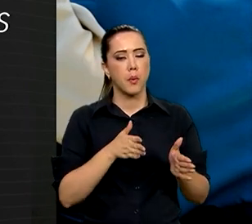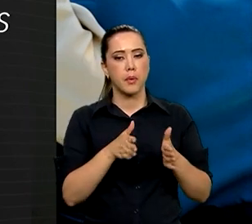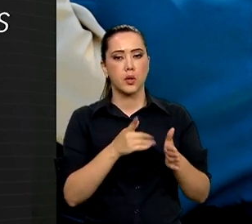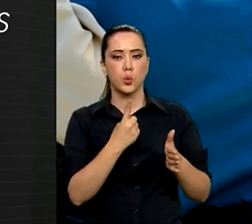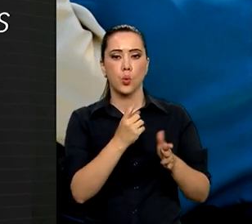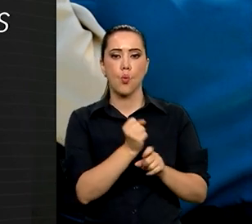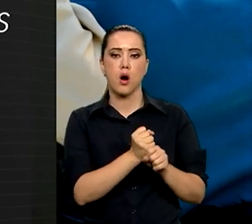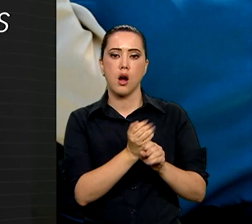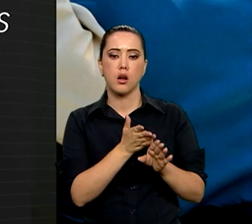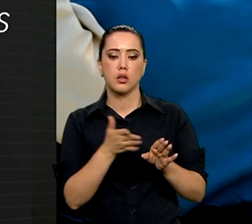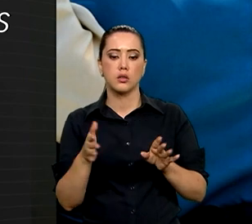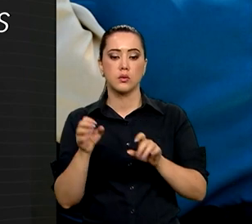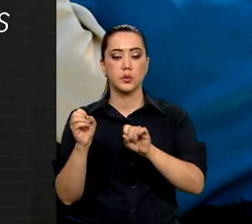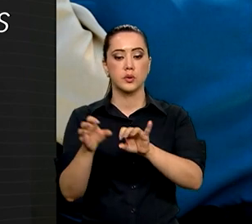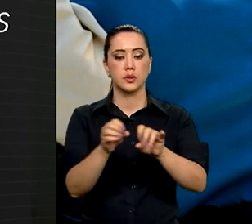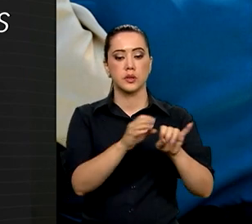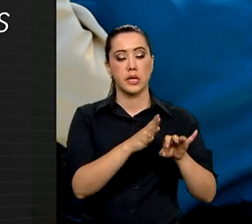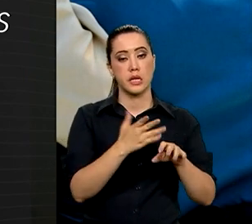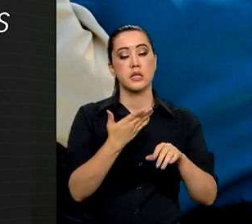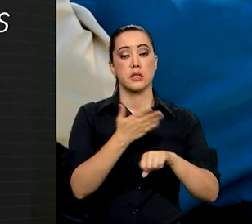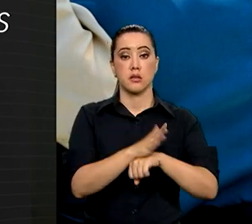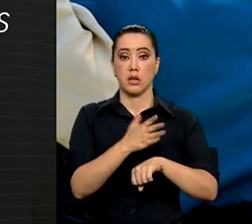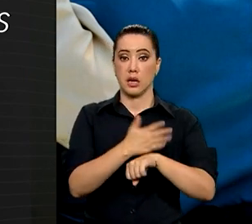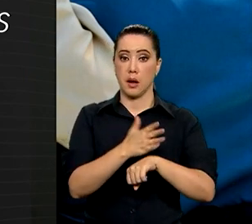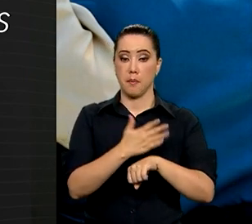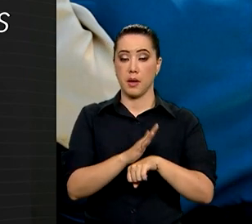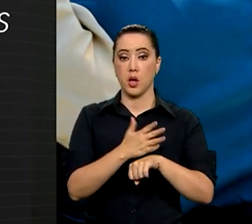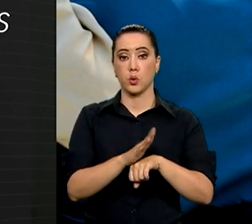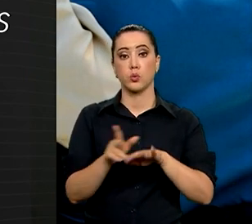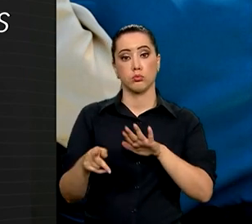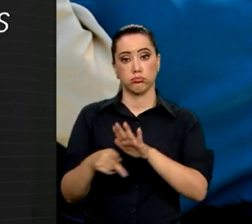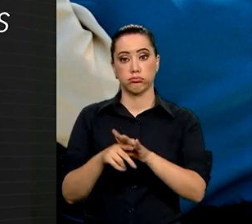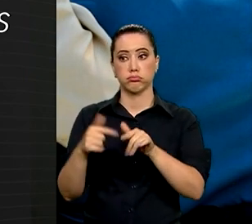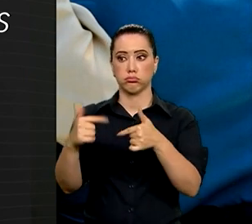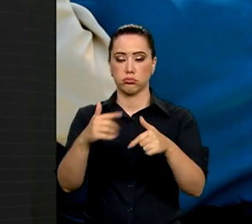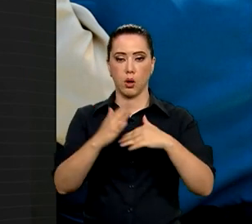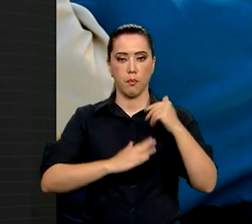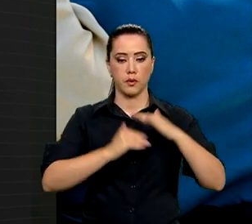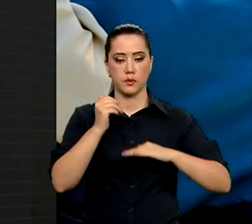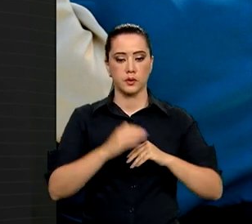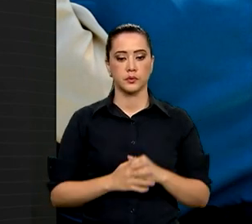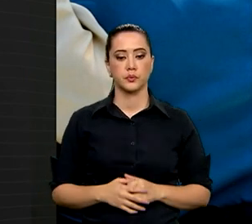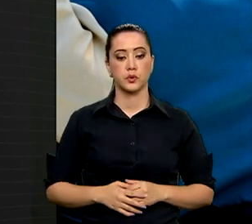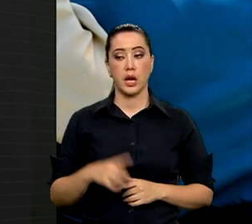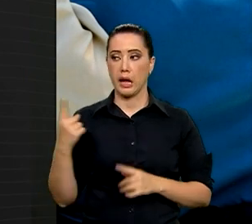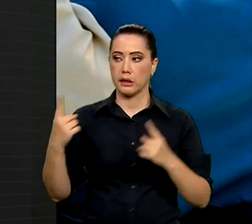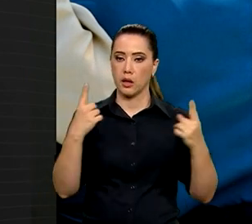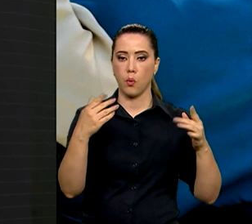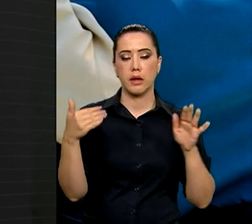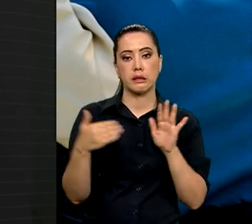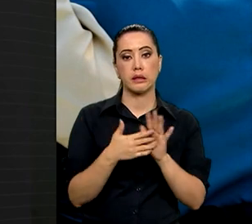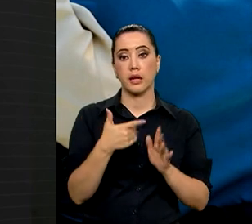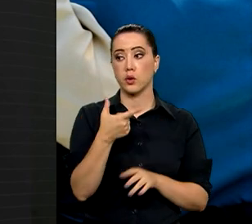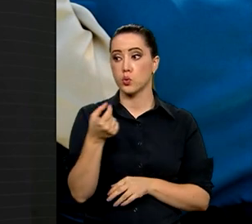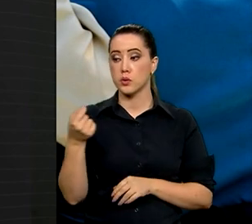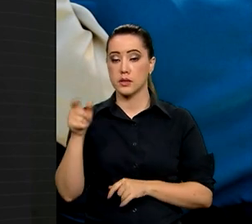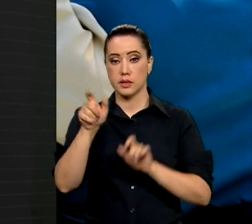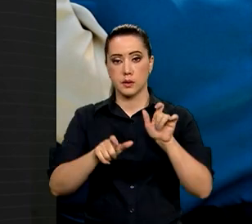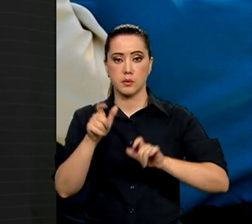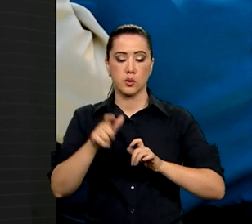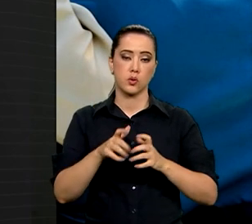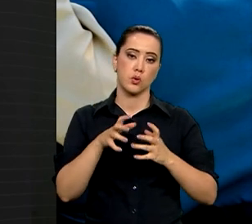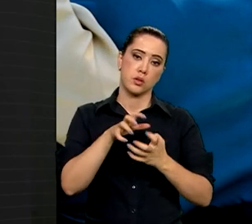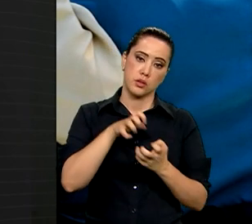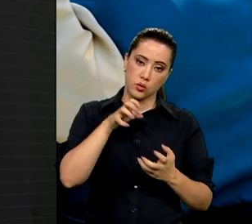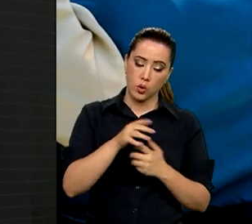ano e terá aulas teóricas e práticas. Cada profissional irá acompanhar até 200 idosos. A expectativa